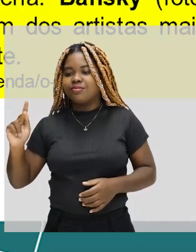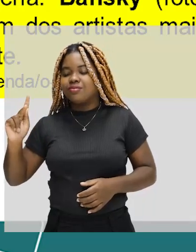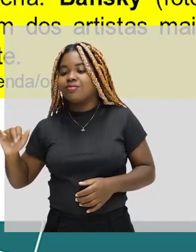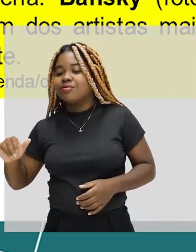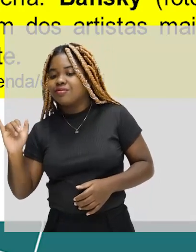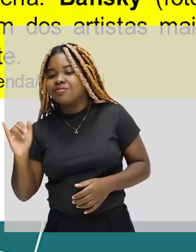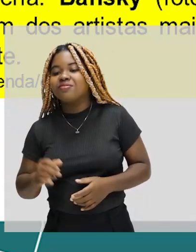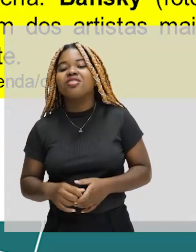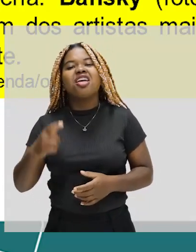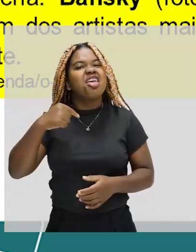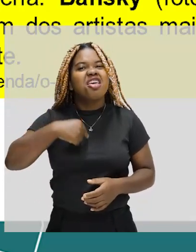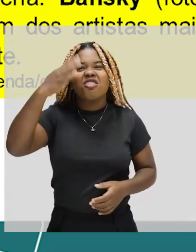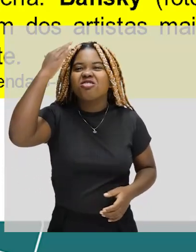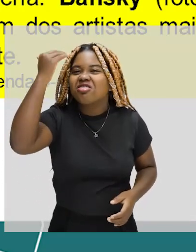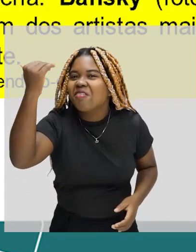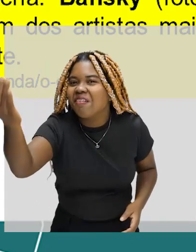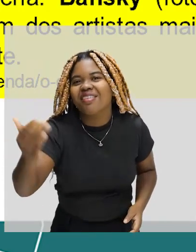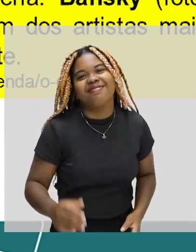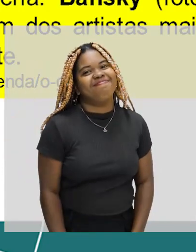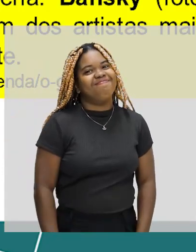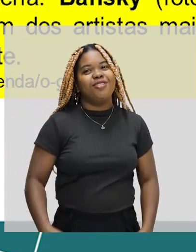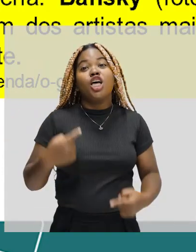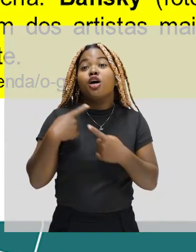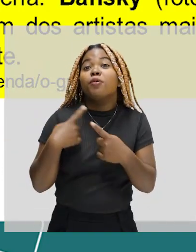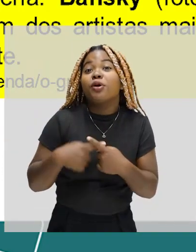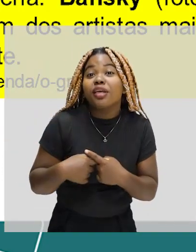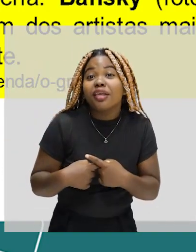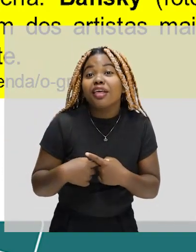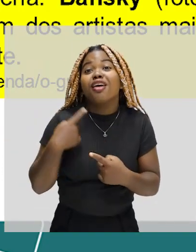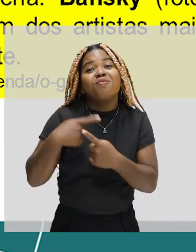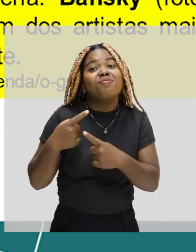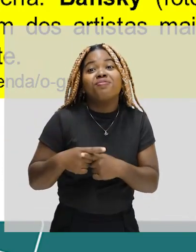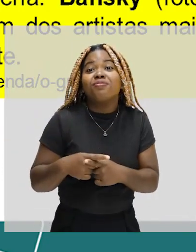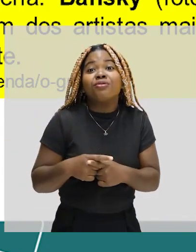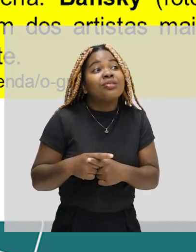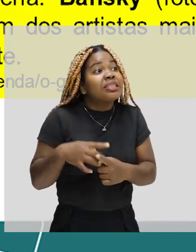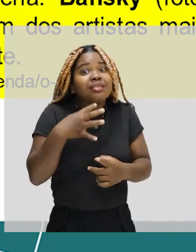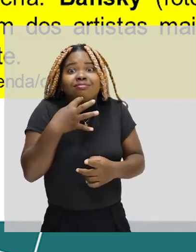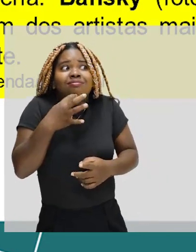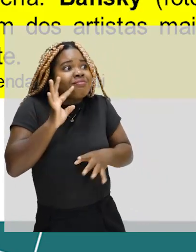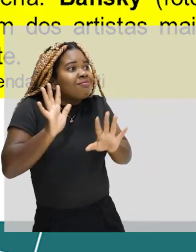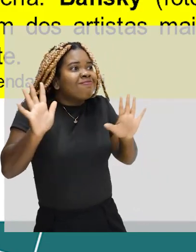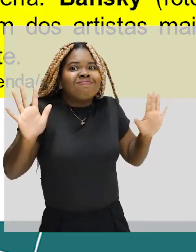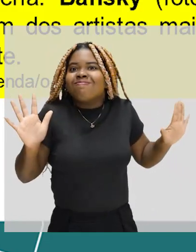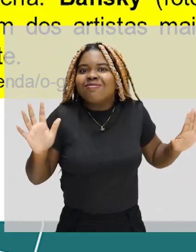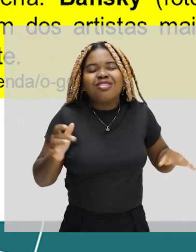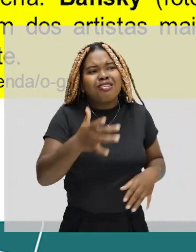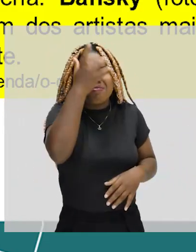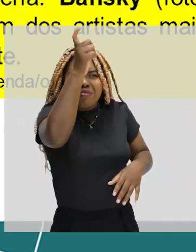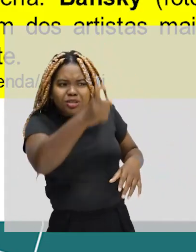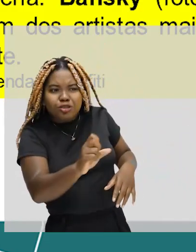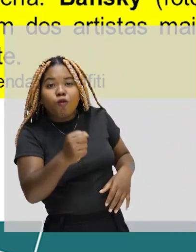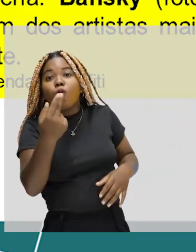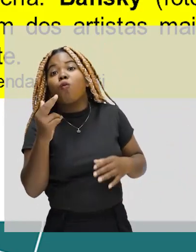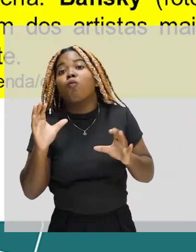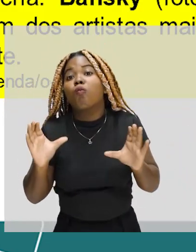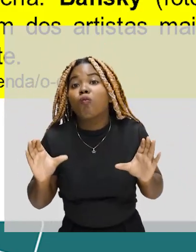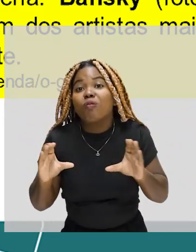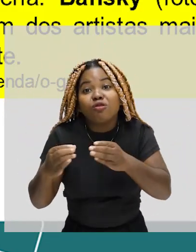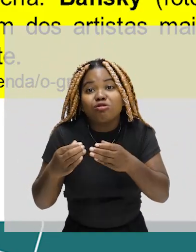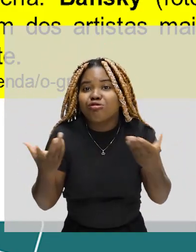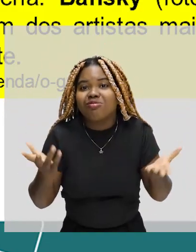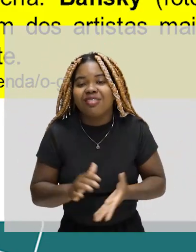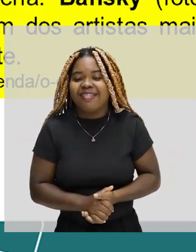quê? Porque ninguém sabe quem é o Benski. O Benski é inglês, você sabe disso. Talvez seja uma pessoa, talvez seja um grupo. Como é que funciona o stencil?